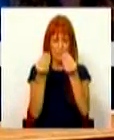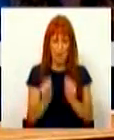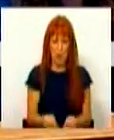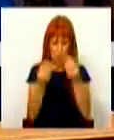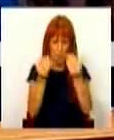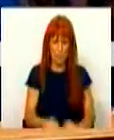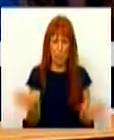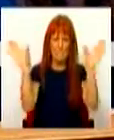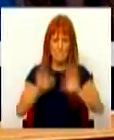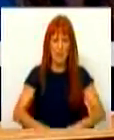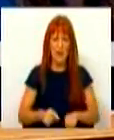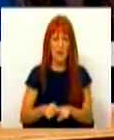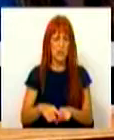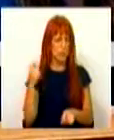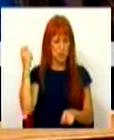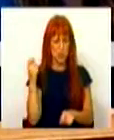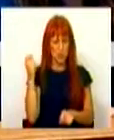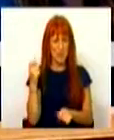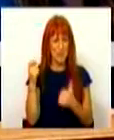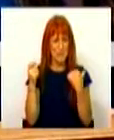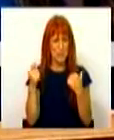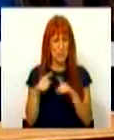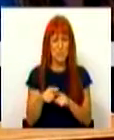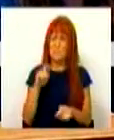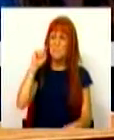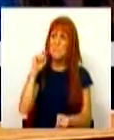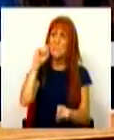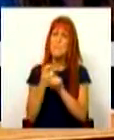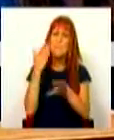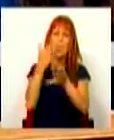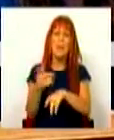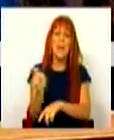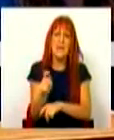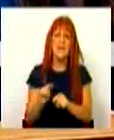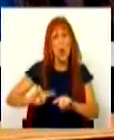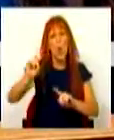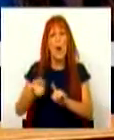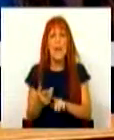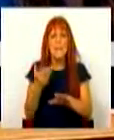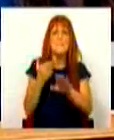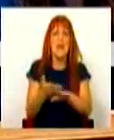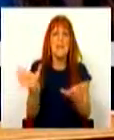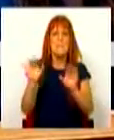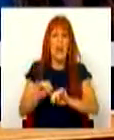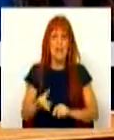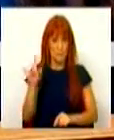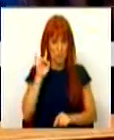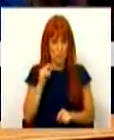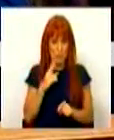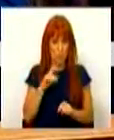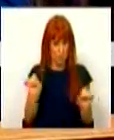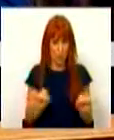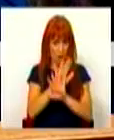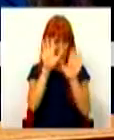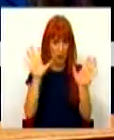bem mais do que as pensões que são requeridas em cada mês ou em cada ano. Este valor é bem